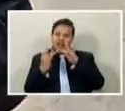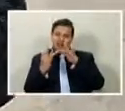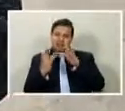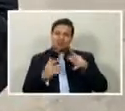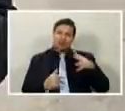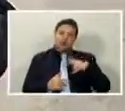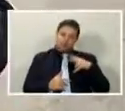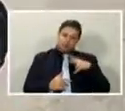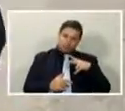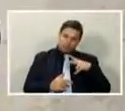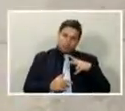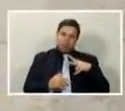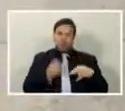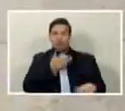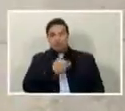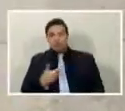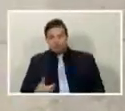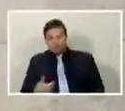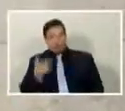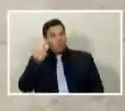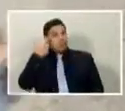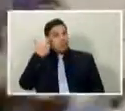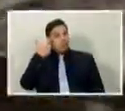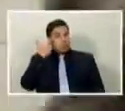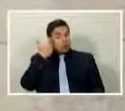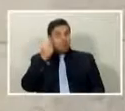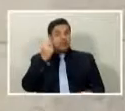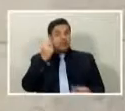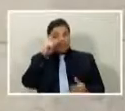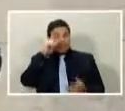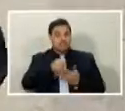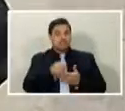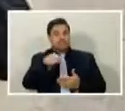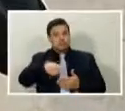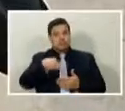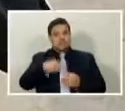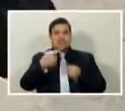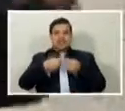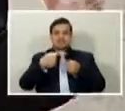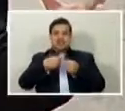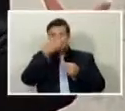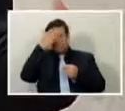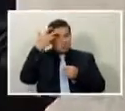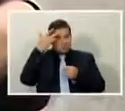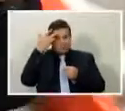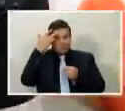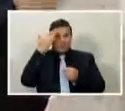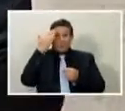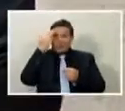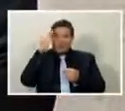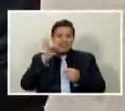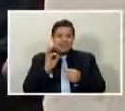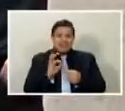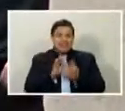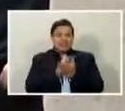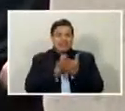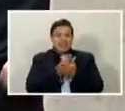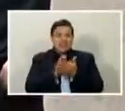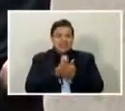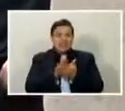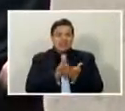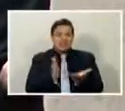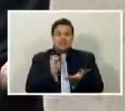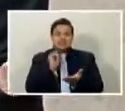Dória estabelece aqui na cidade, sem ninguém entender nada, e se os